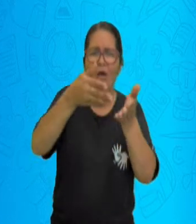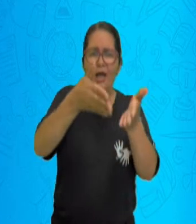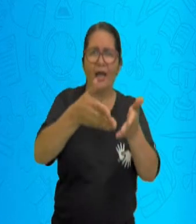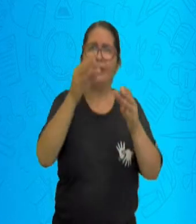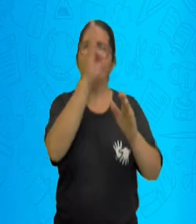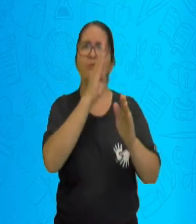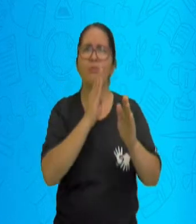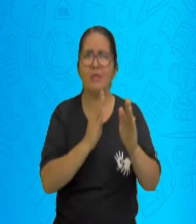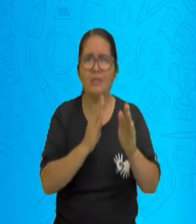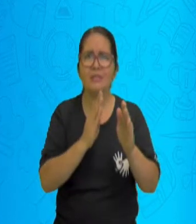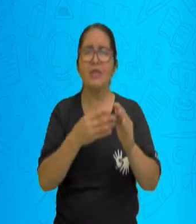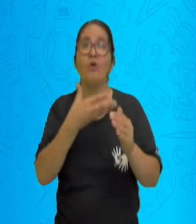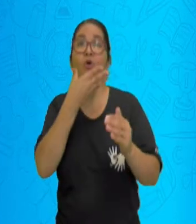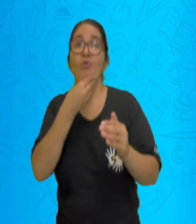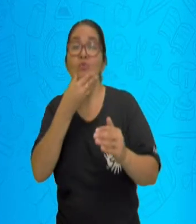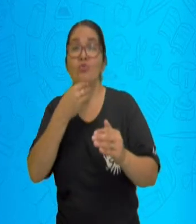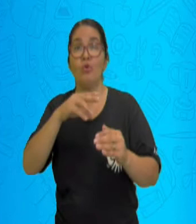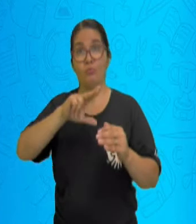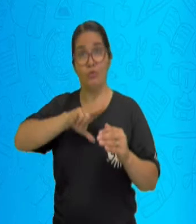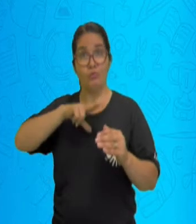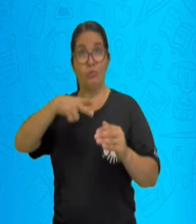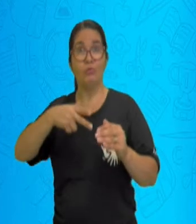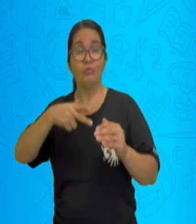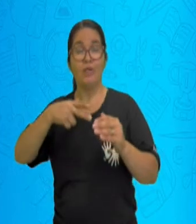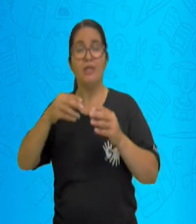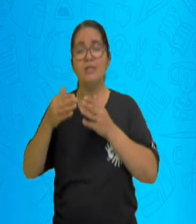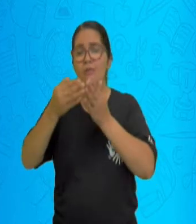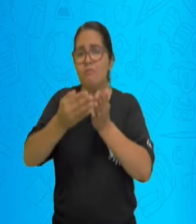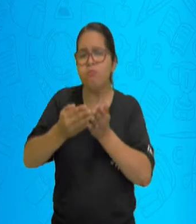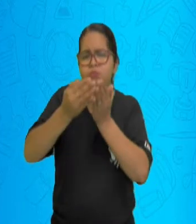colonização portuguesa é imigração.